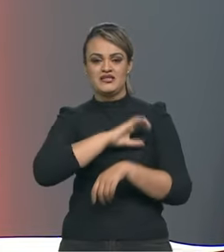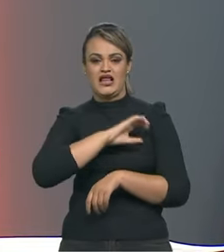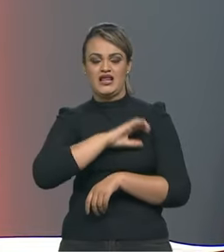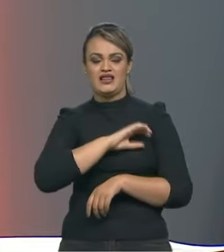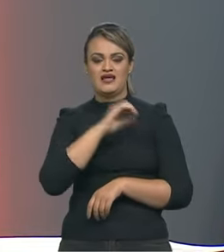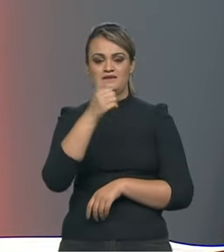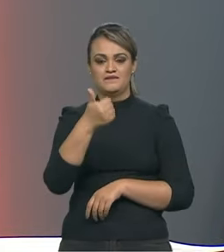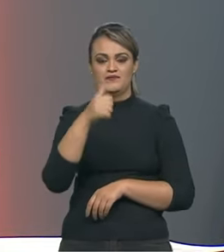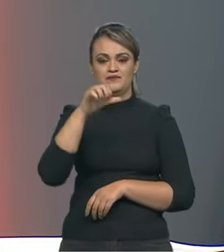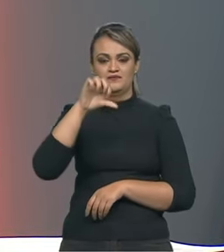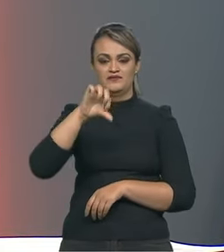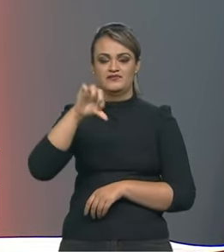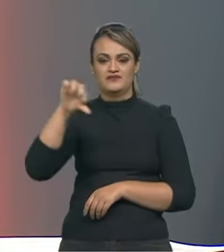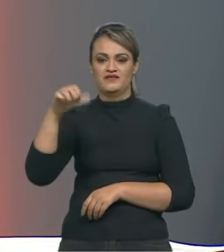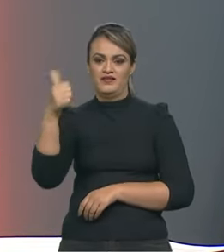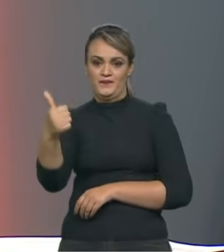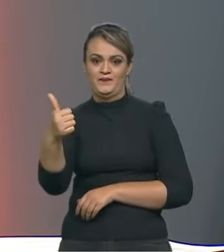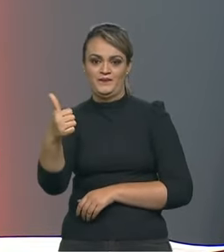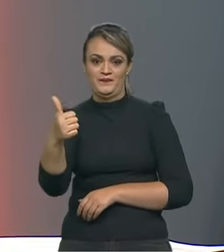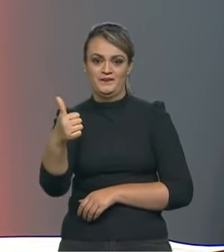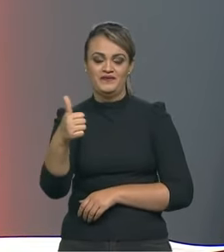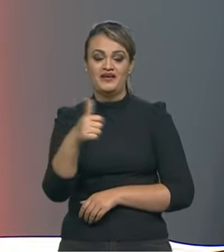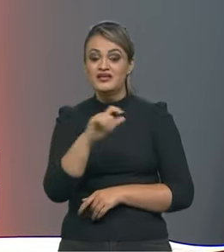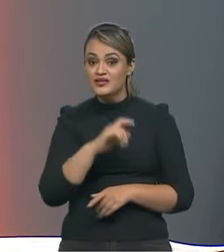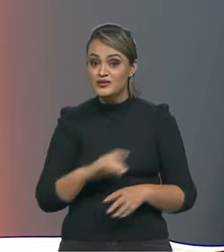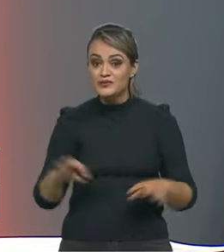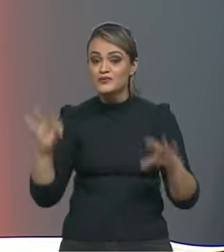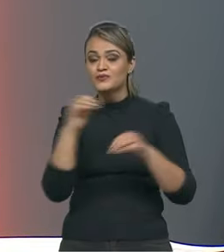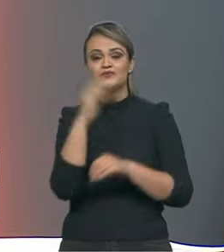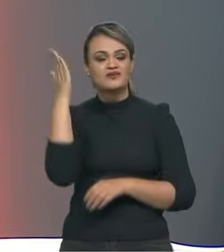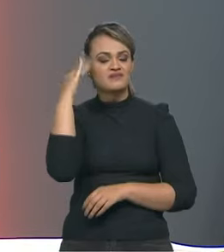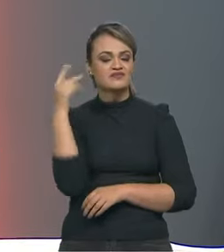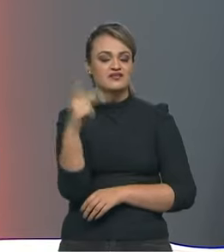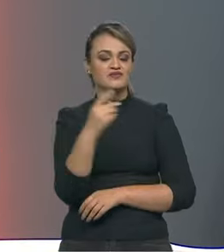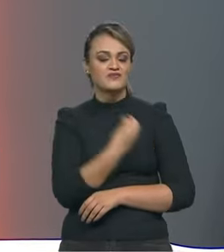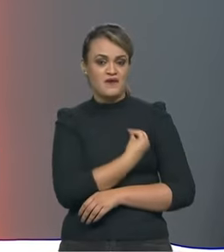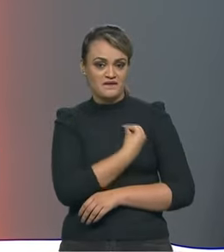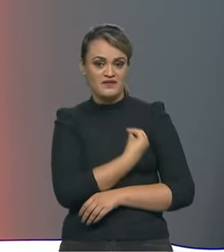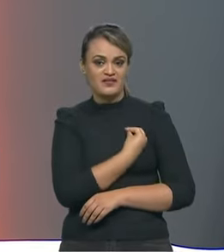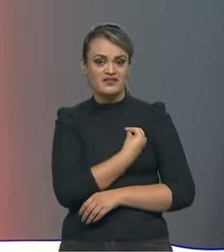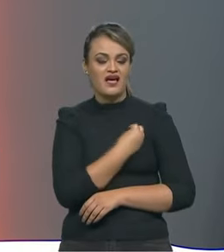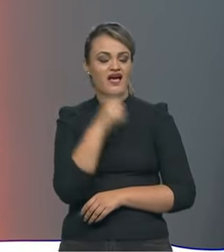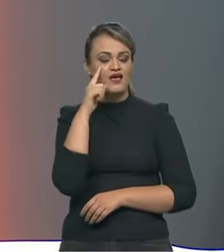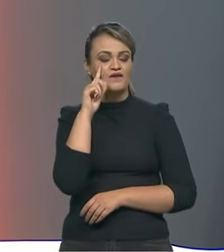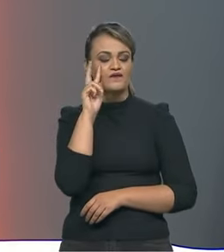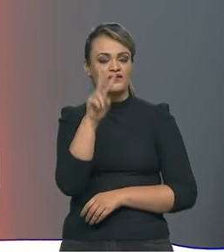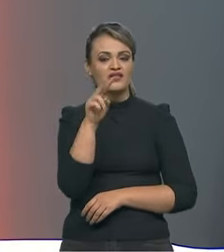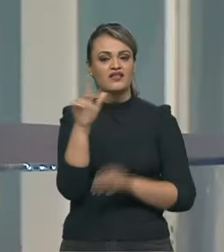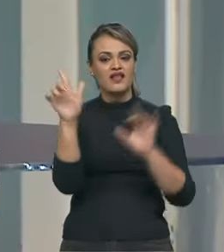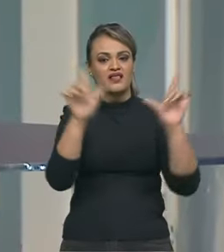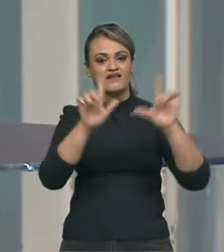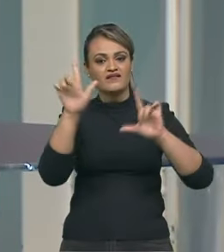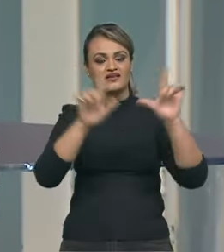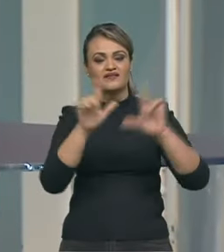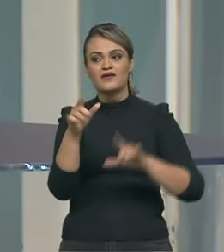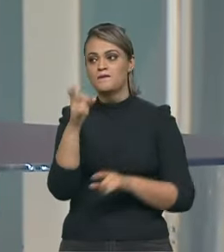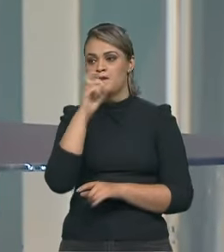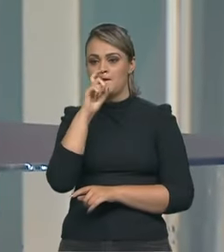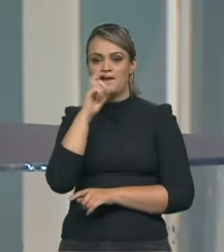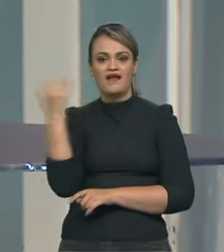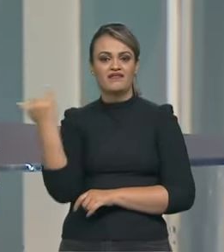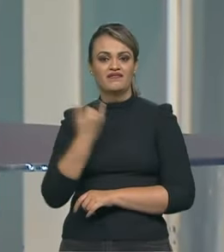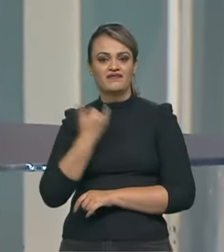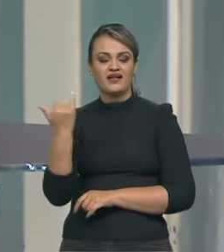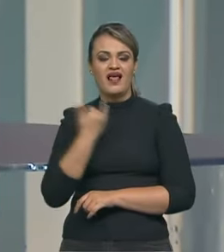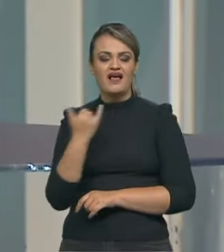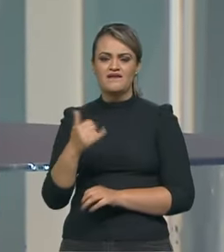eu nasci em 91 e tudo que eu sei da sua carreira eu acompanhei de relatos principalmente do meu pai meu